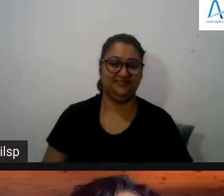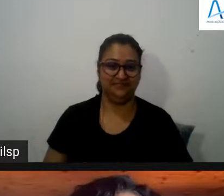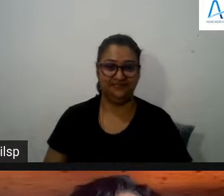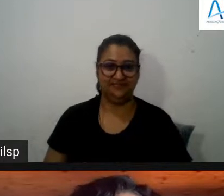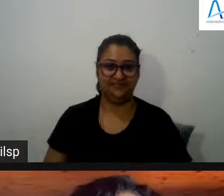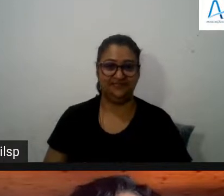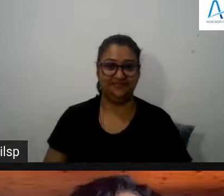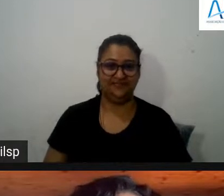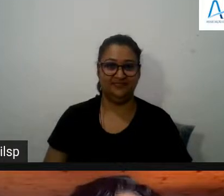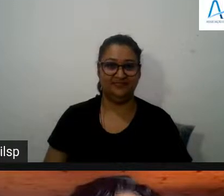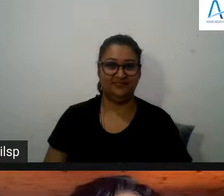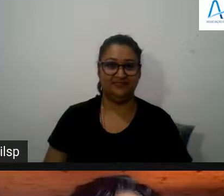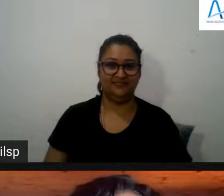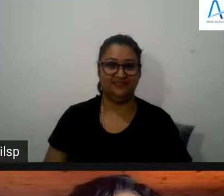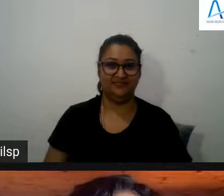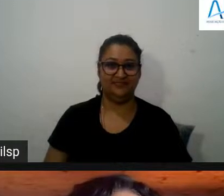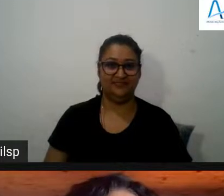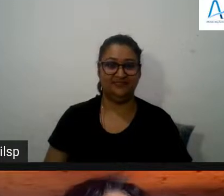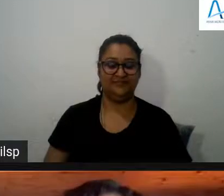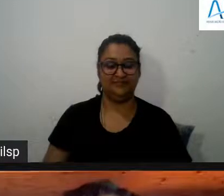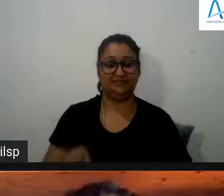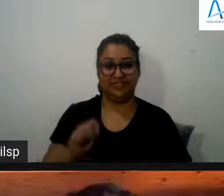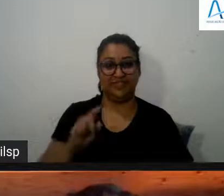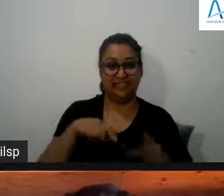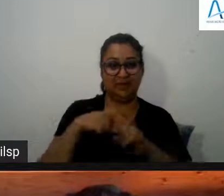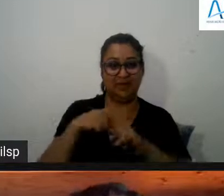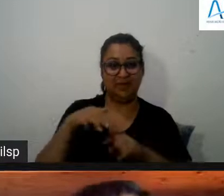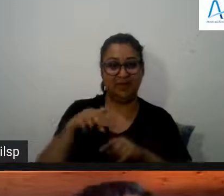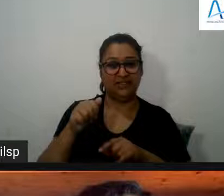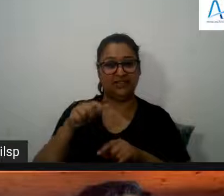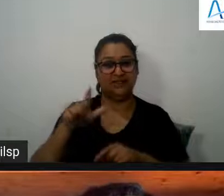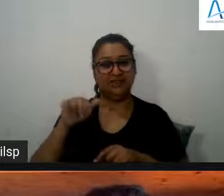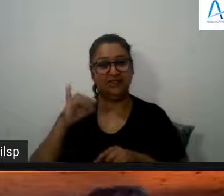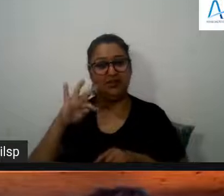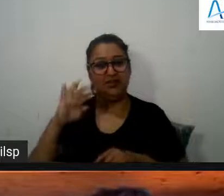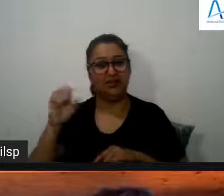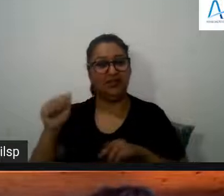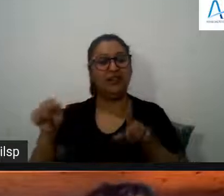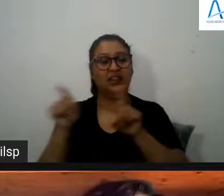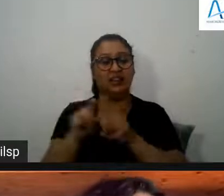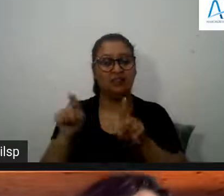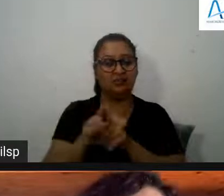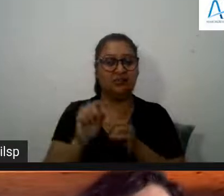Matias Matias você gostaria de falar mais alguma coisa? Sim sobre esta questão da multimodalidade